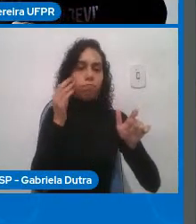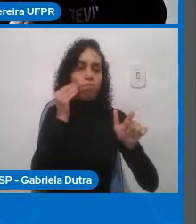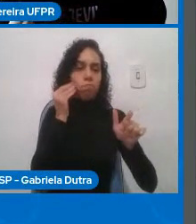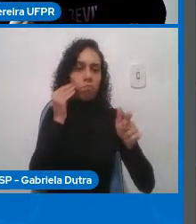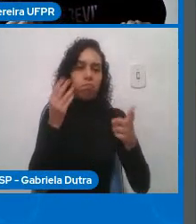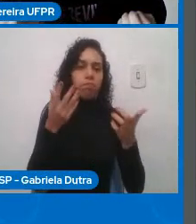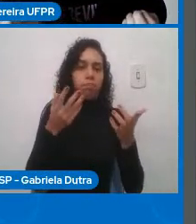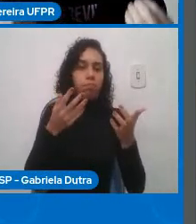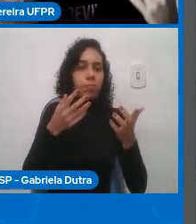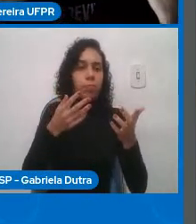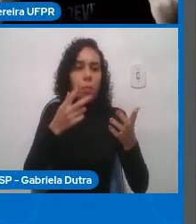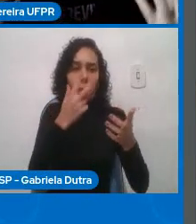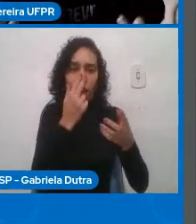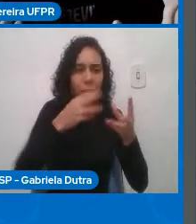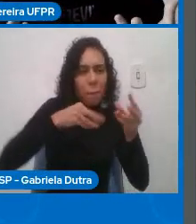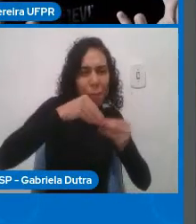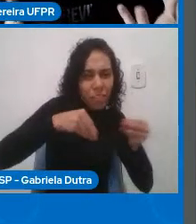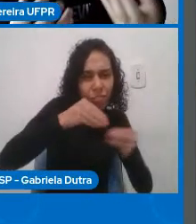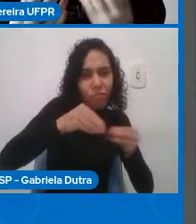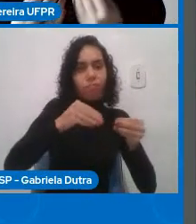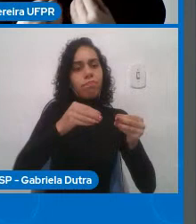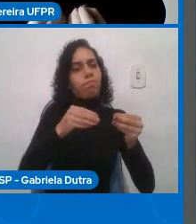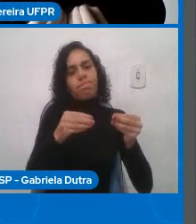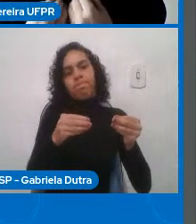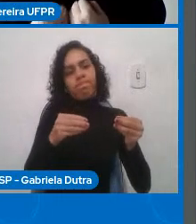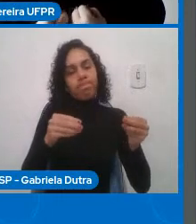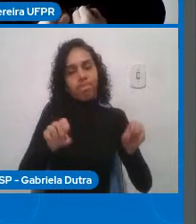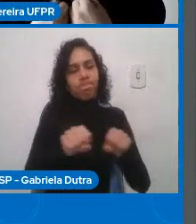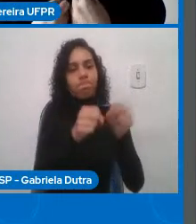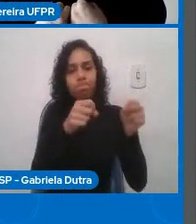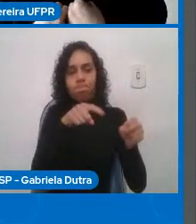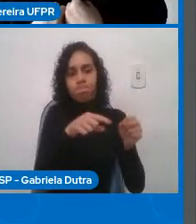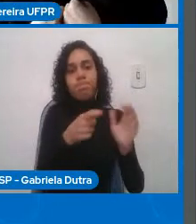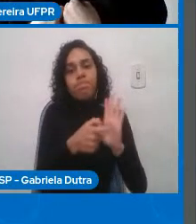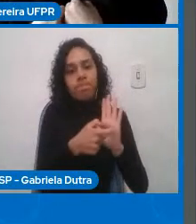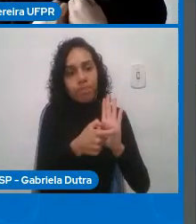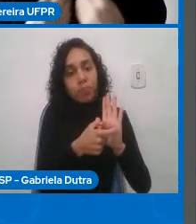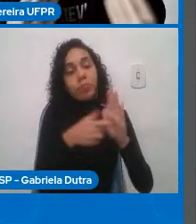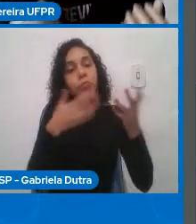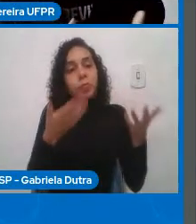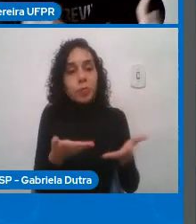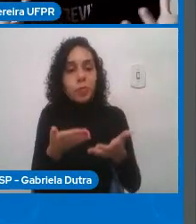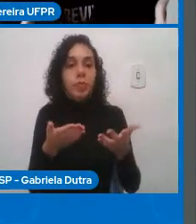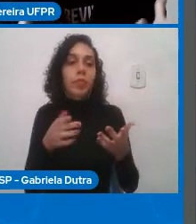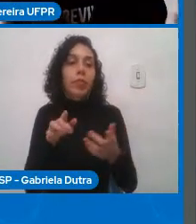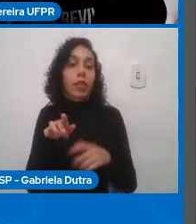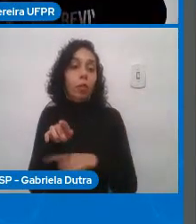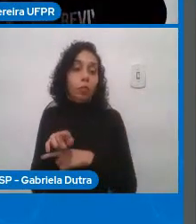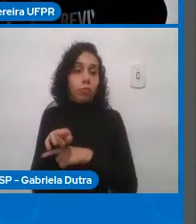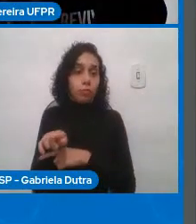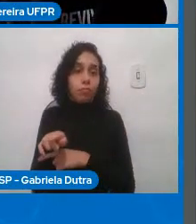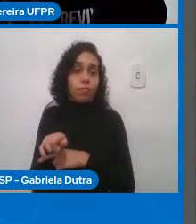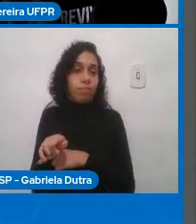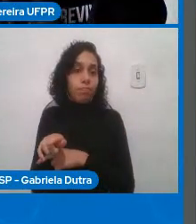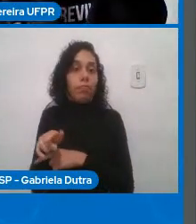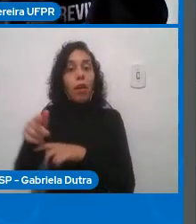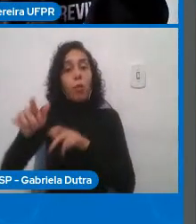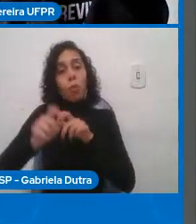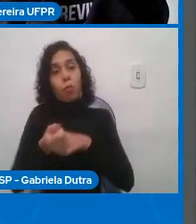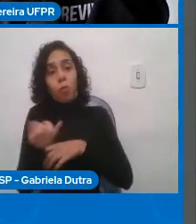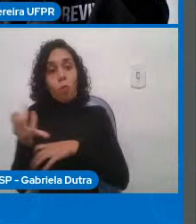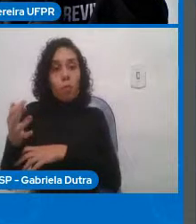pessoas, ao acessá-lo, recebessem recomendações de medicação sem comprovação nenhuma.